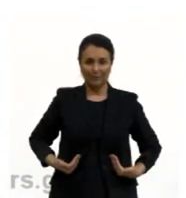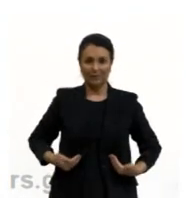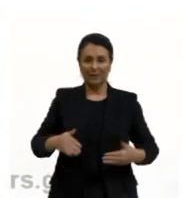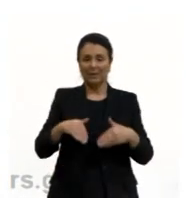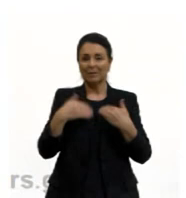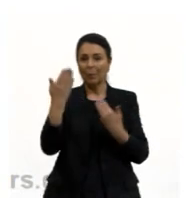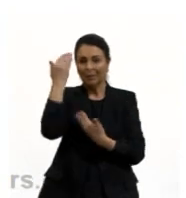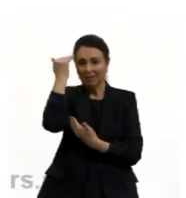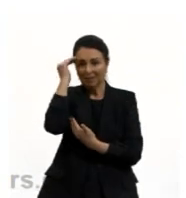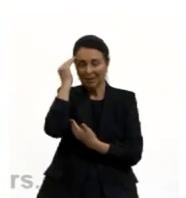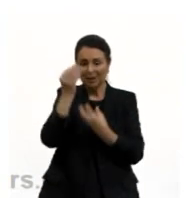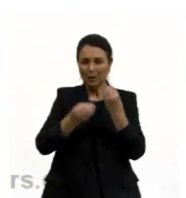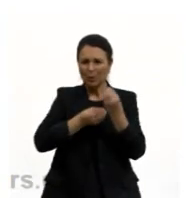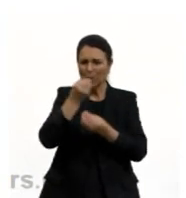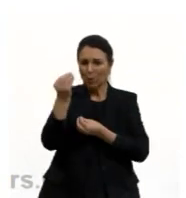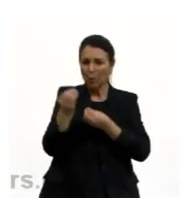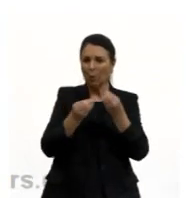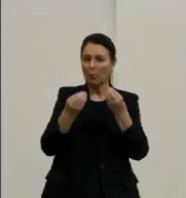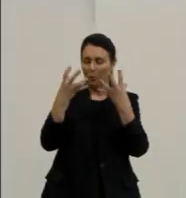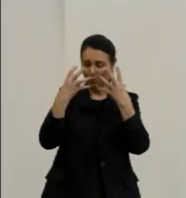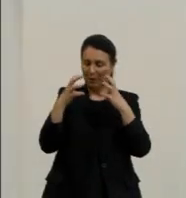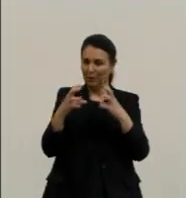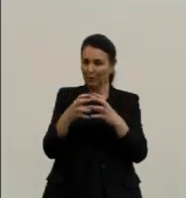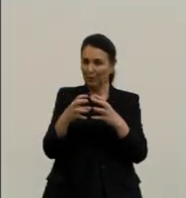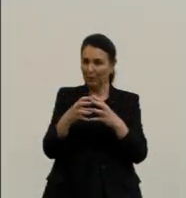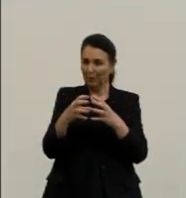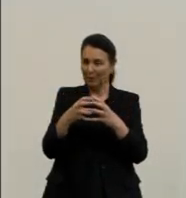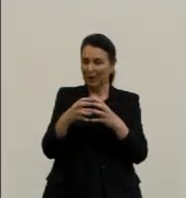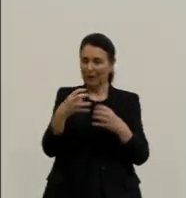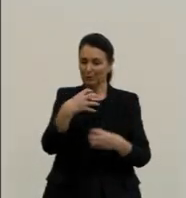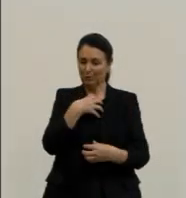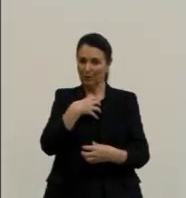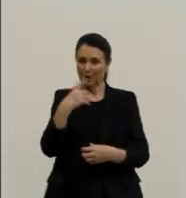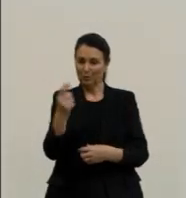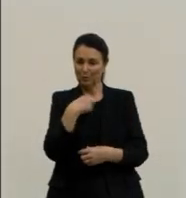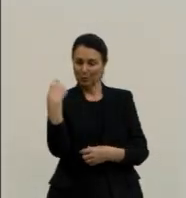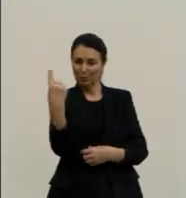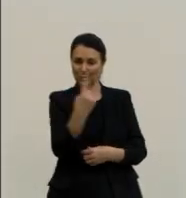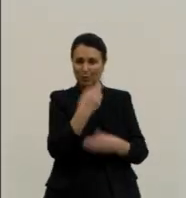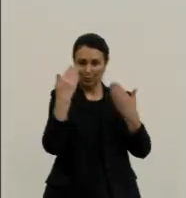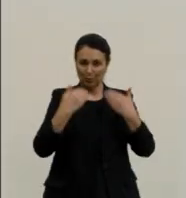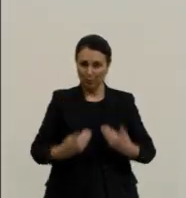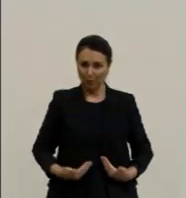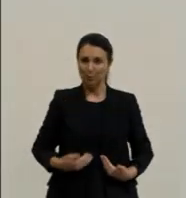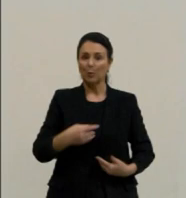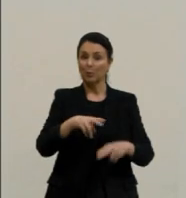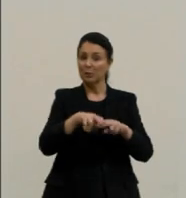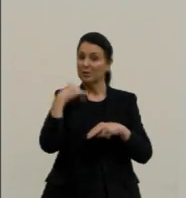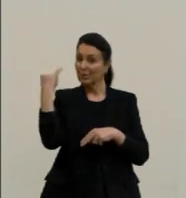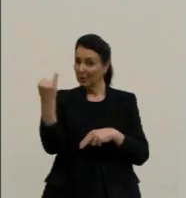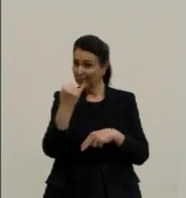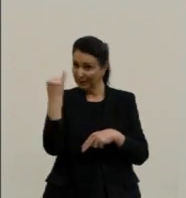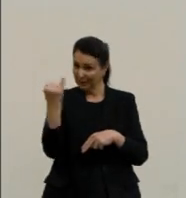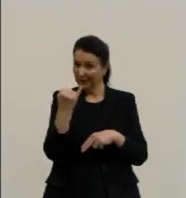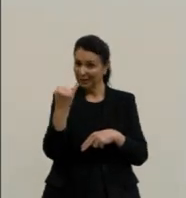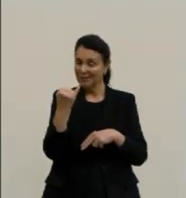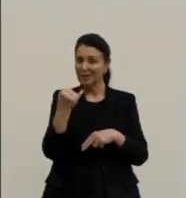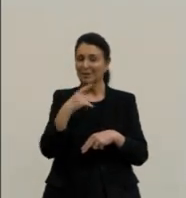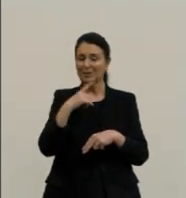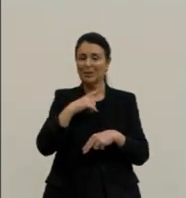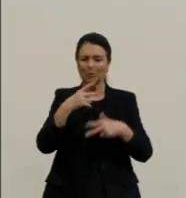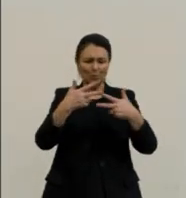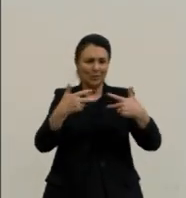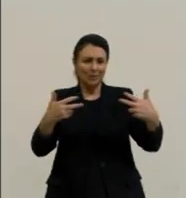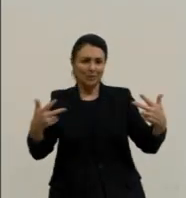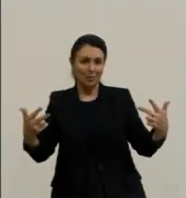Então, entendendo aí como que é formado o nosso organismo, a importância de nós conhecermos química, já que nós somos formados por elementos químicos, né, apenas